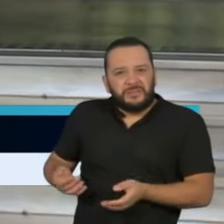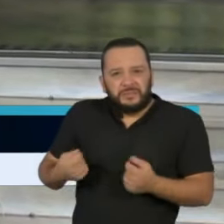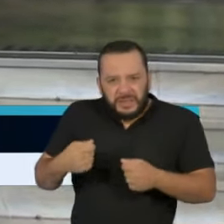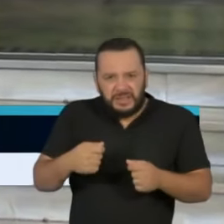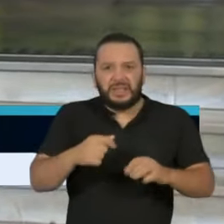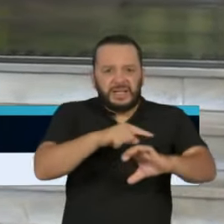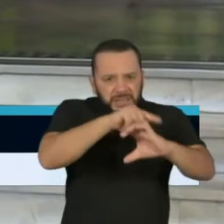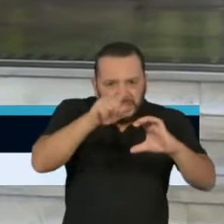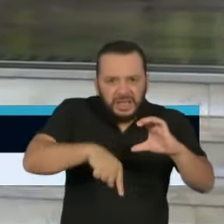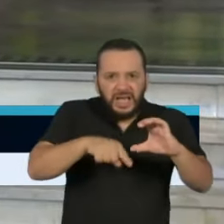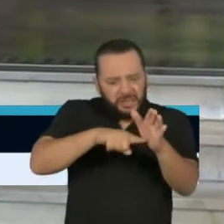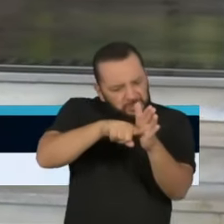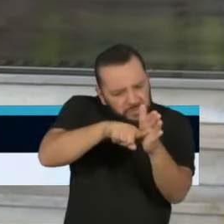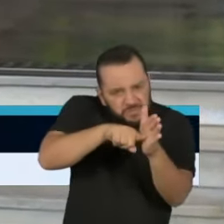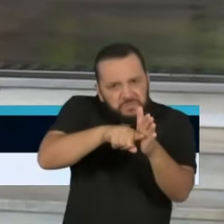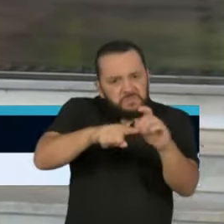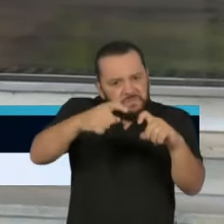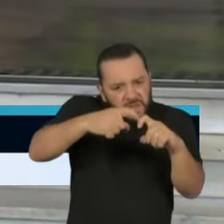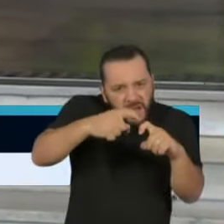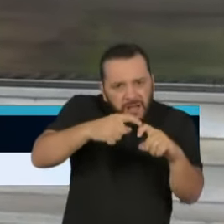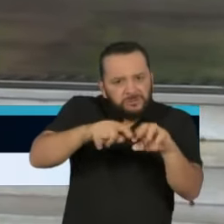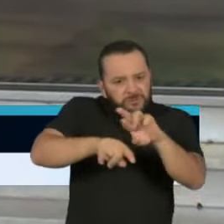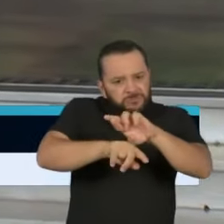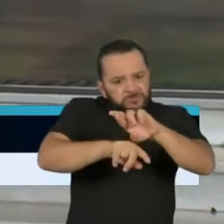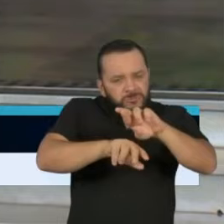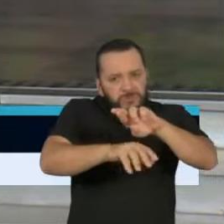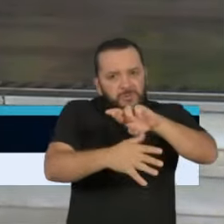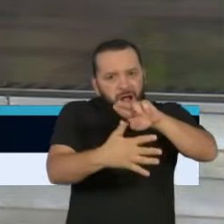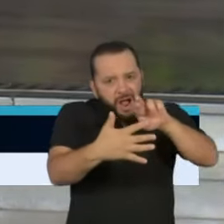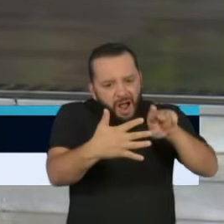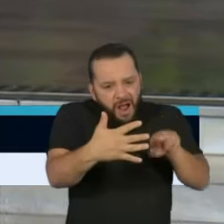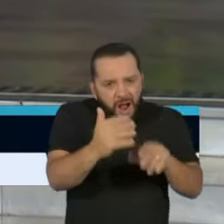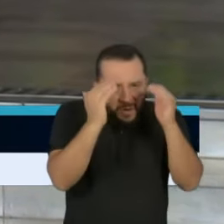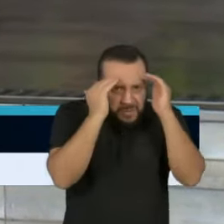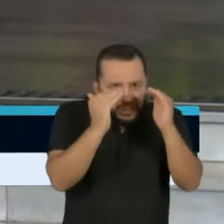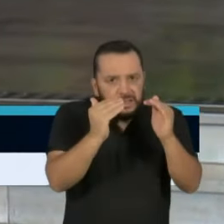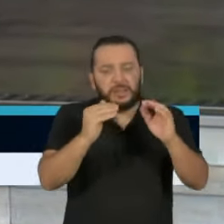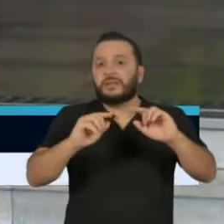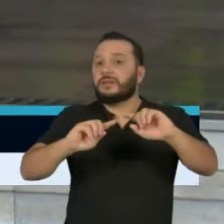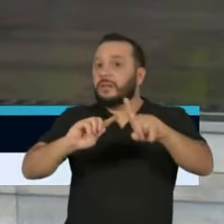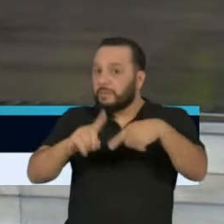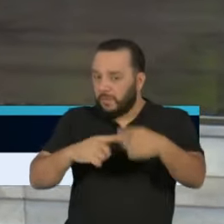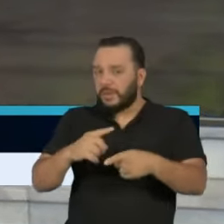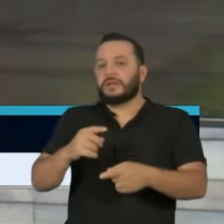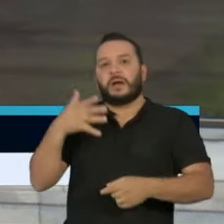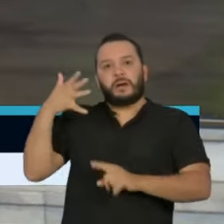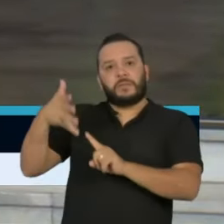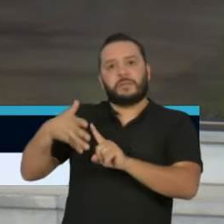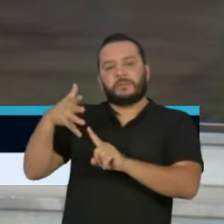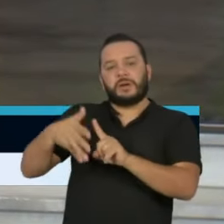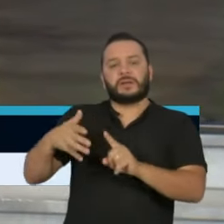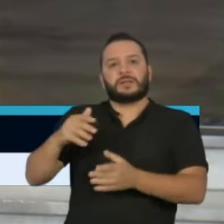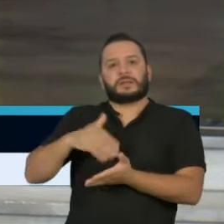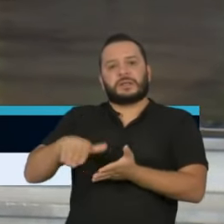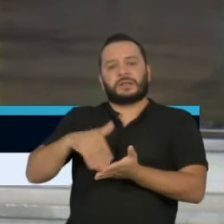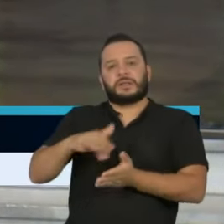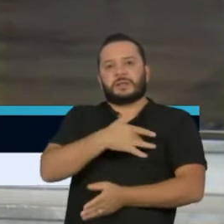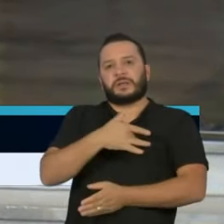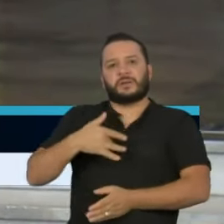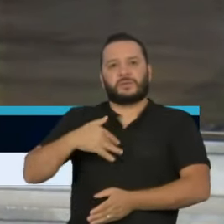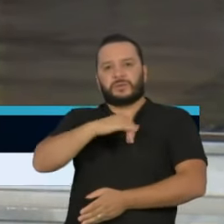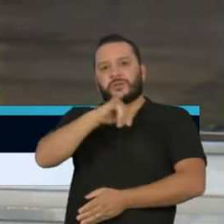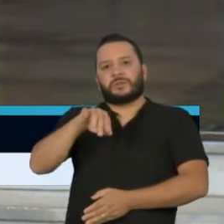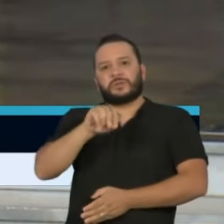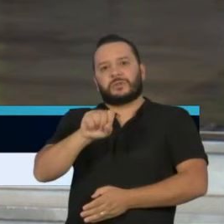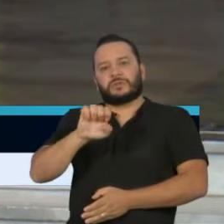E ao final destes depoimentos, nós vamos ouvir também o secretário da Saúde, José Henrique Guerma, e